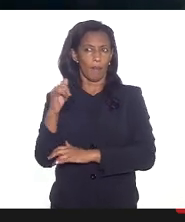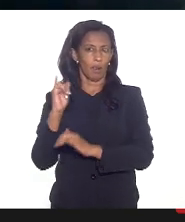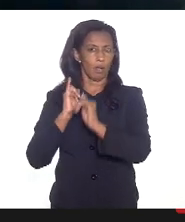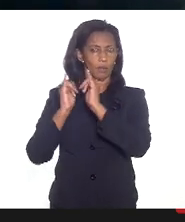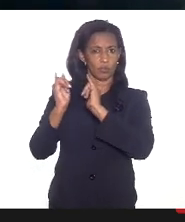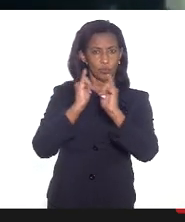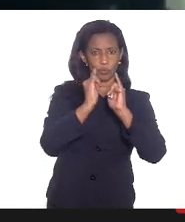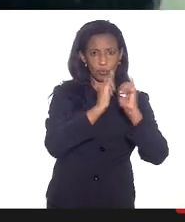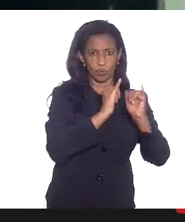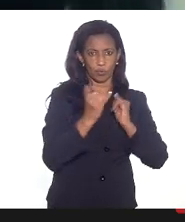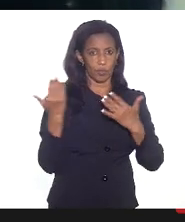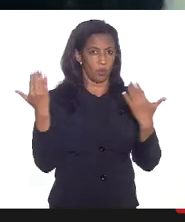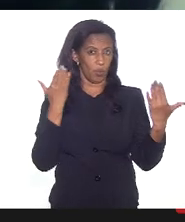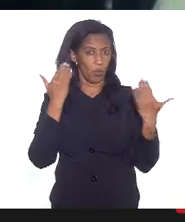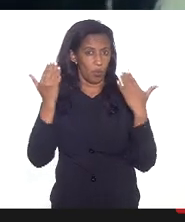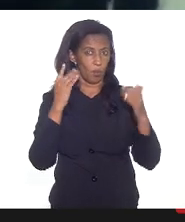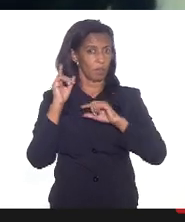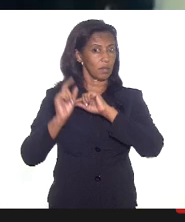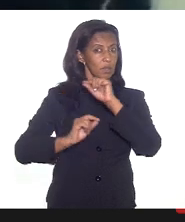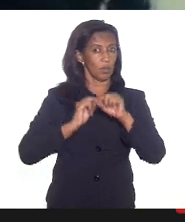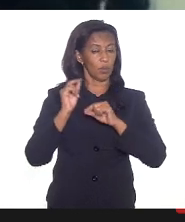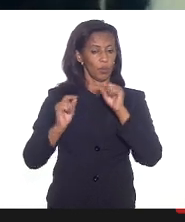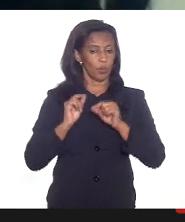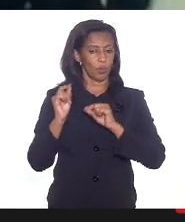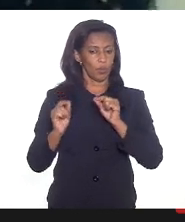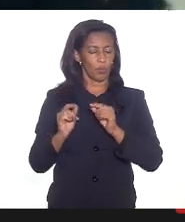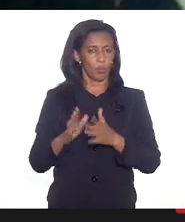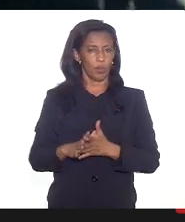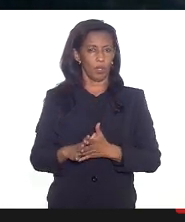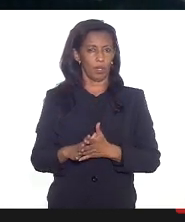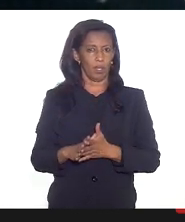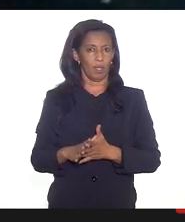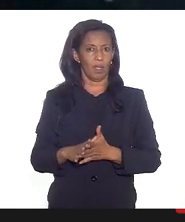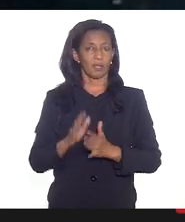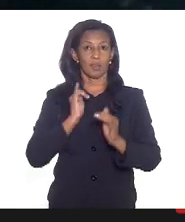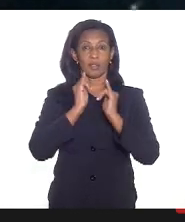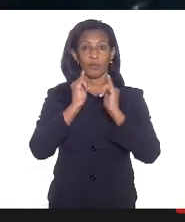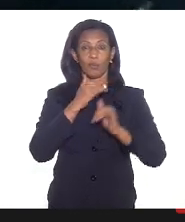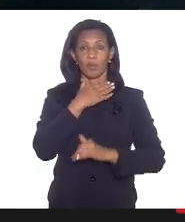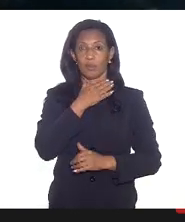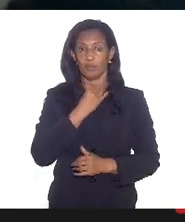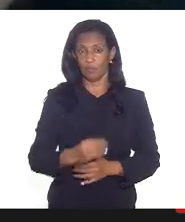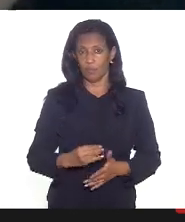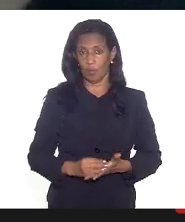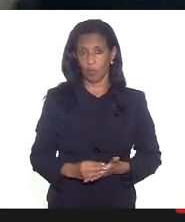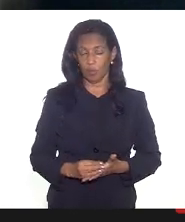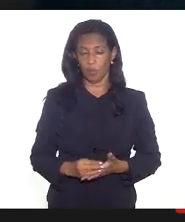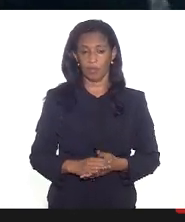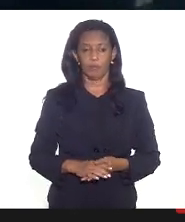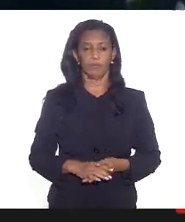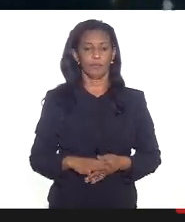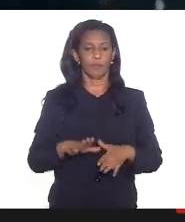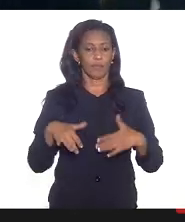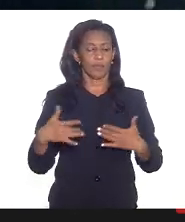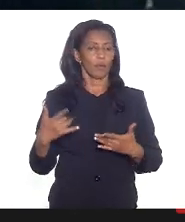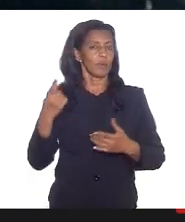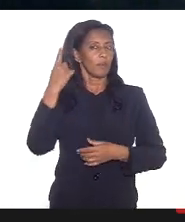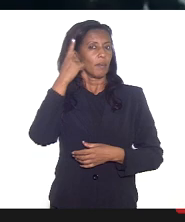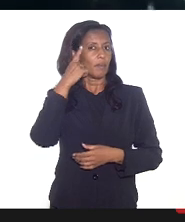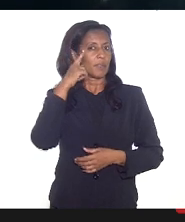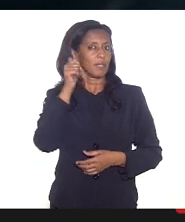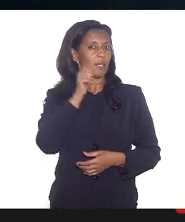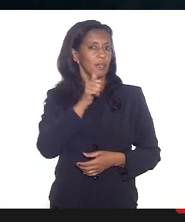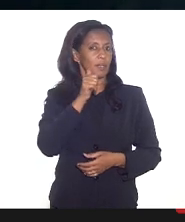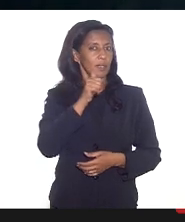do Estado em comparação com essa rede absurda de fake news então o que eu trago é justamente isso para a gente pensar essa